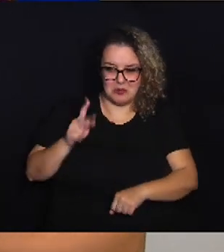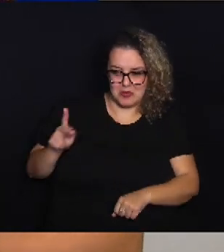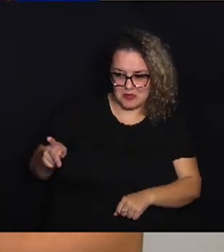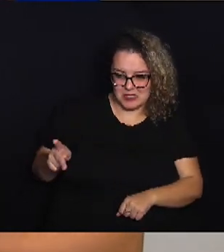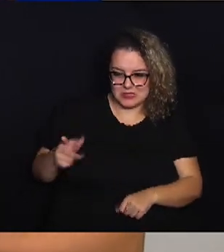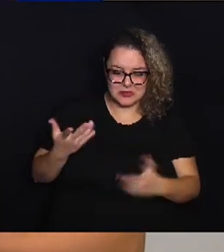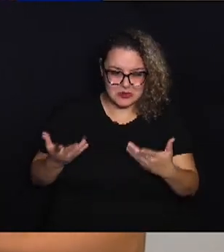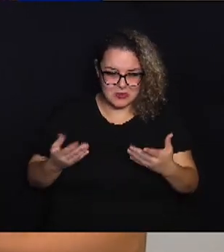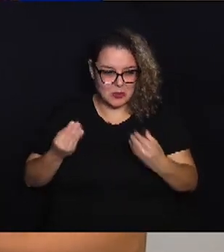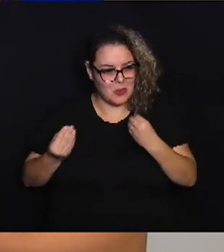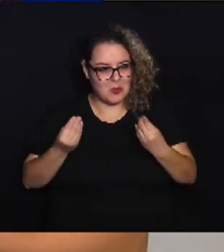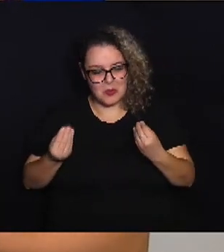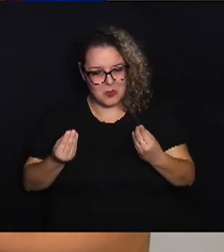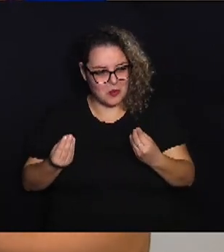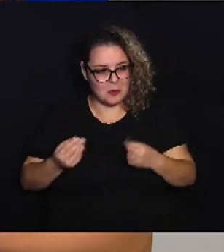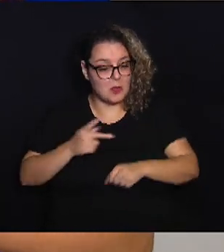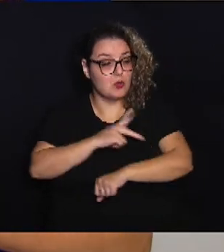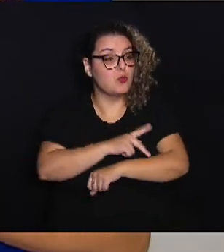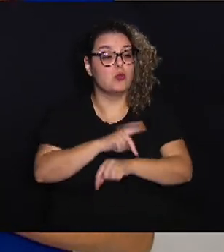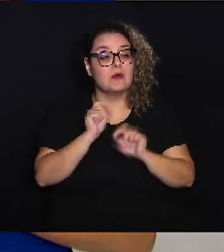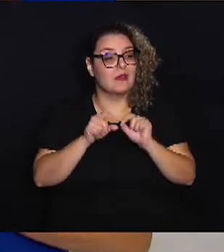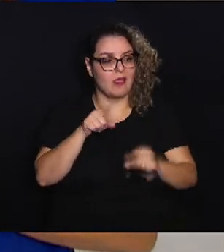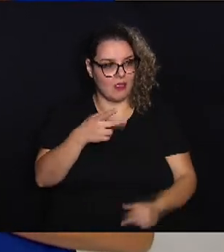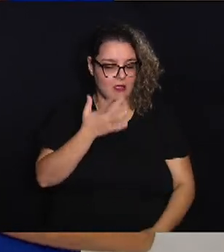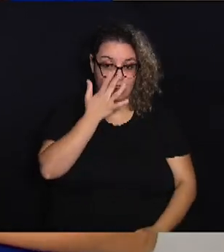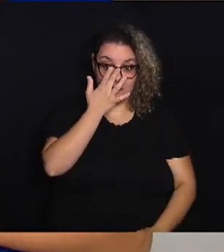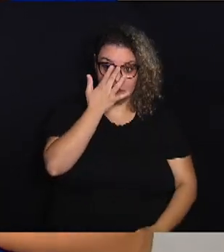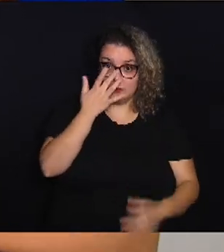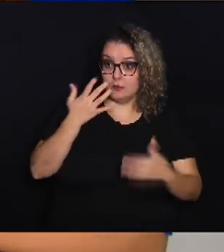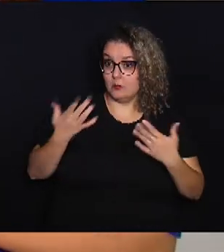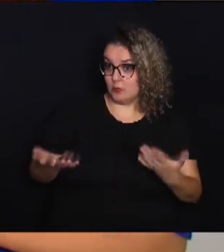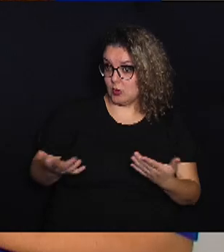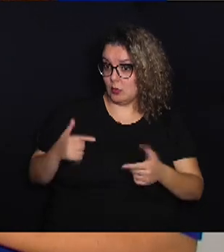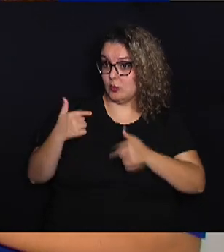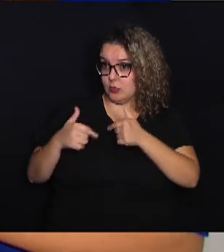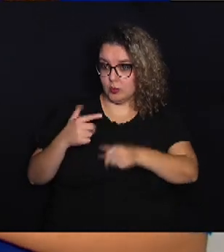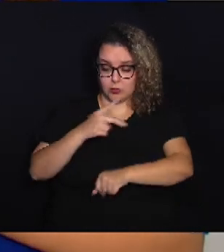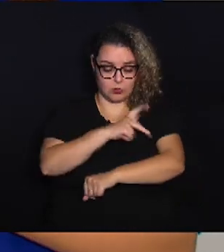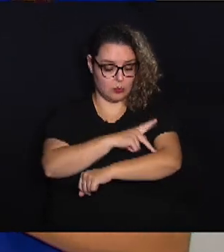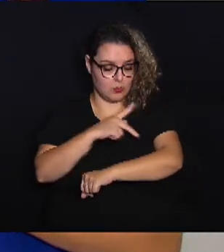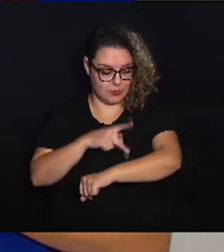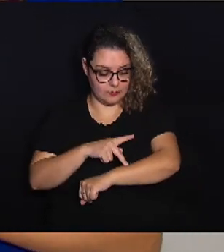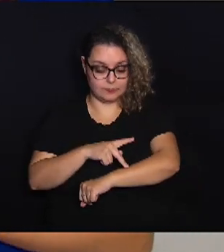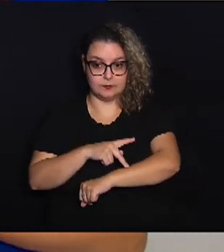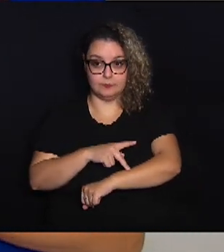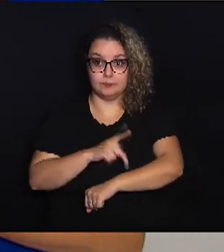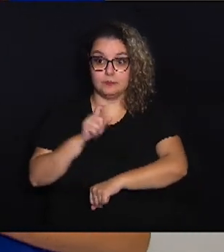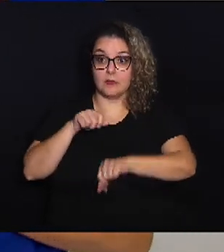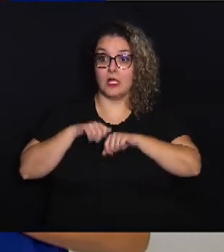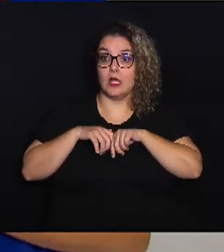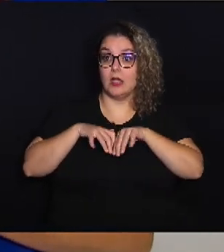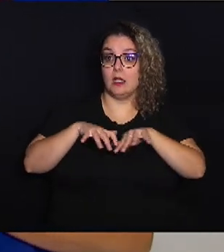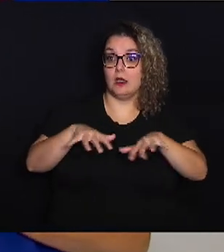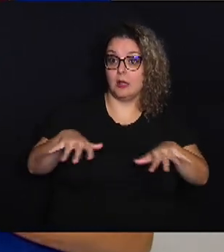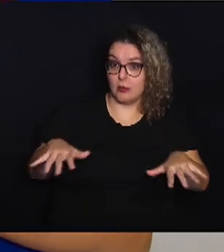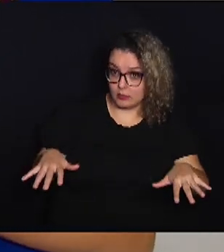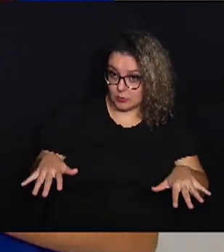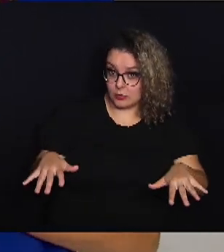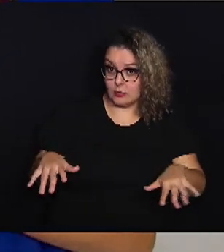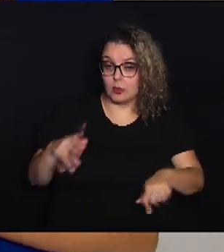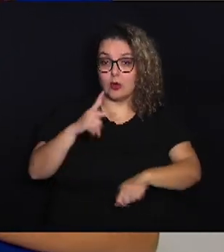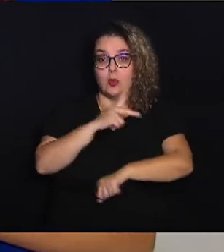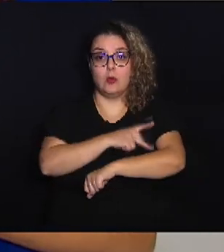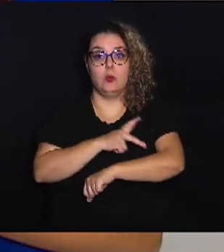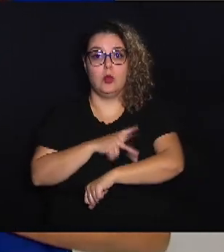professora. O que faz uma pedagoga? Bom, o trabalho do pedagogo ele é amplo. Então, o pedagogo ele